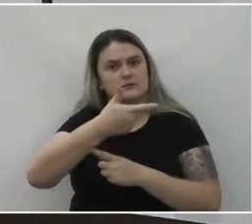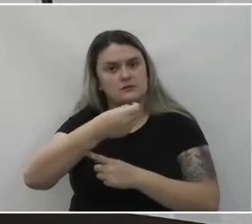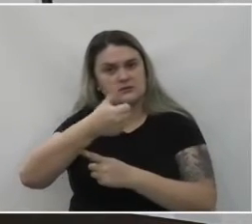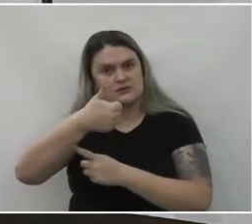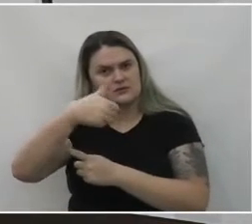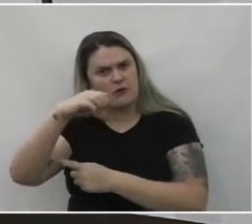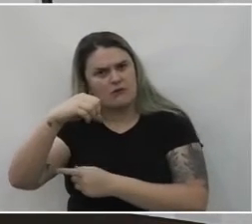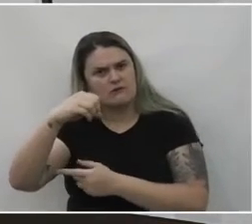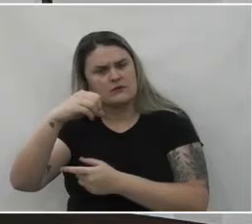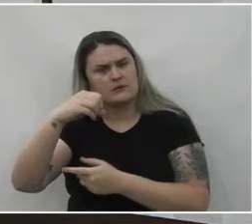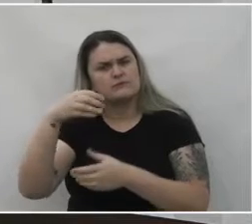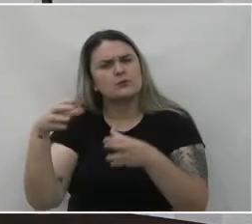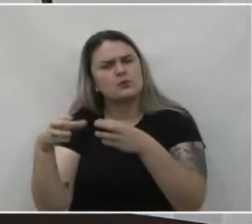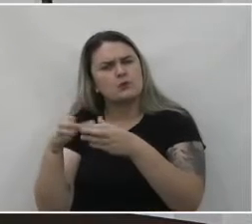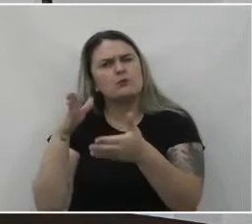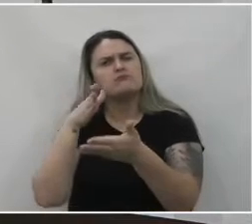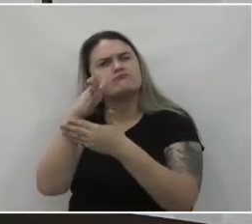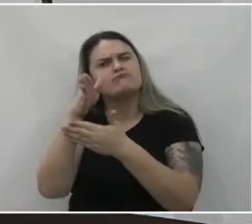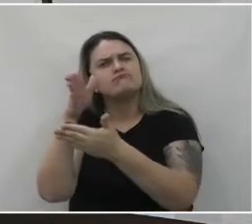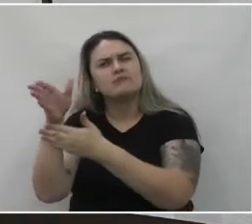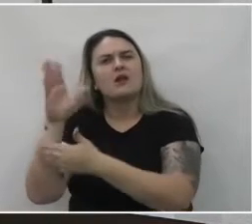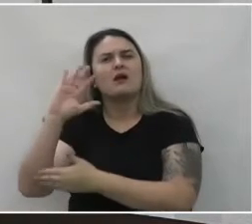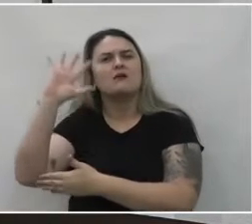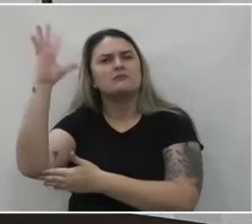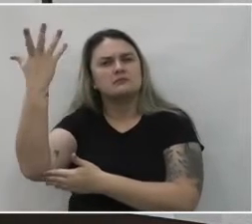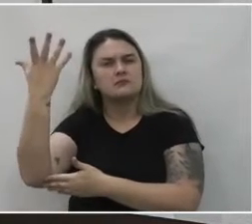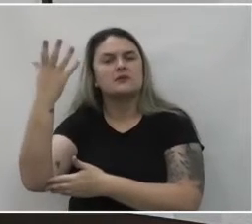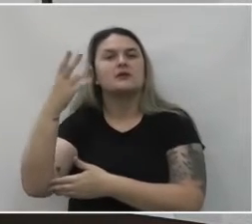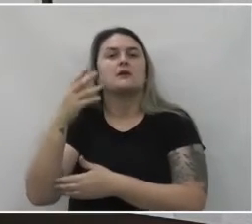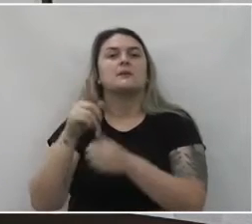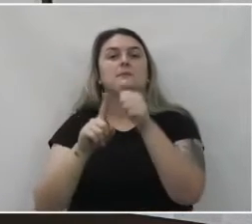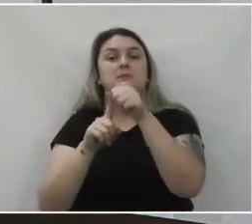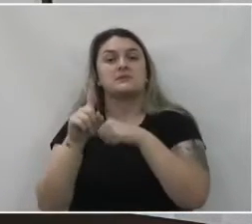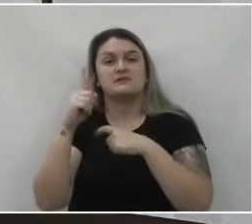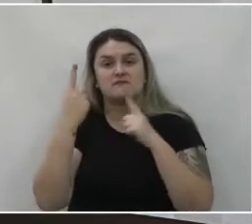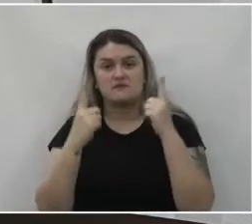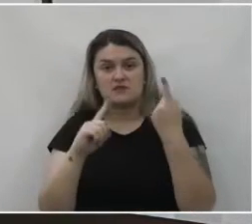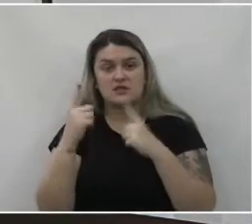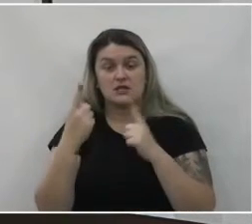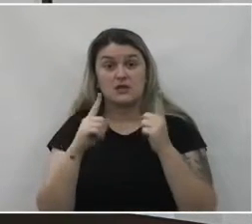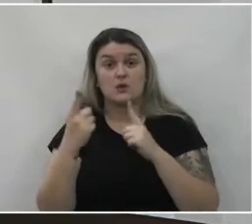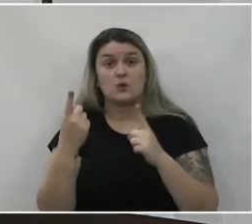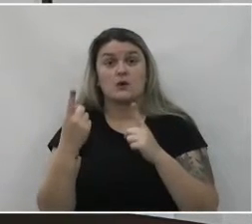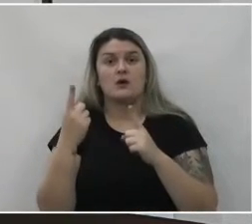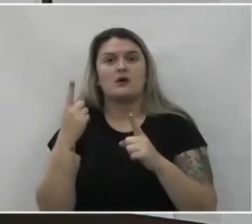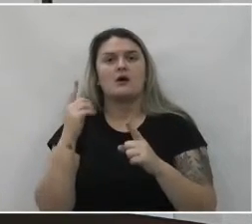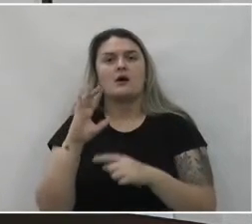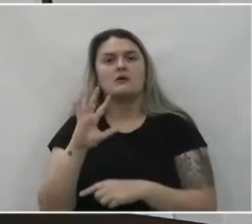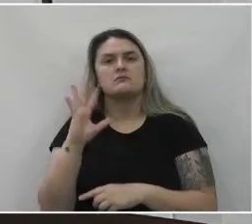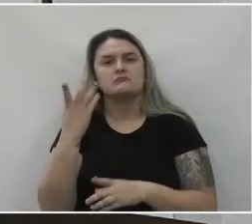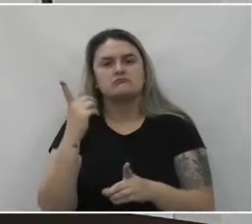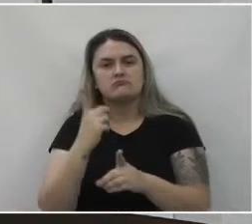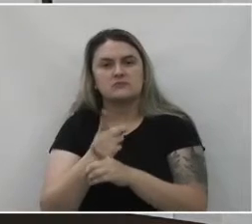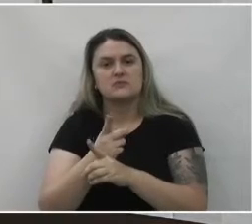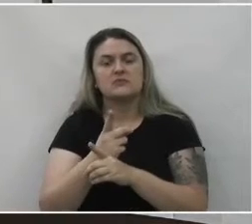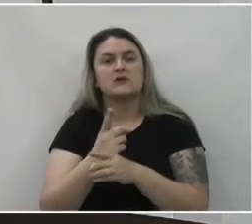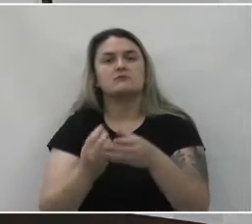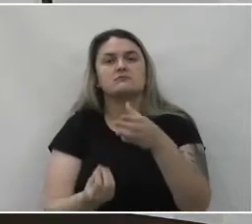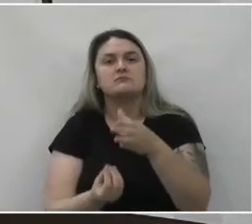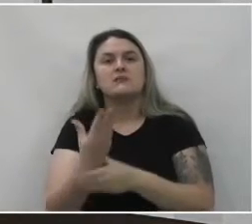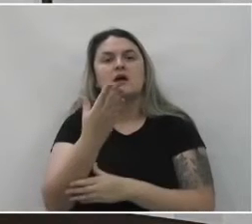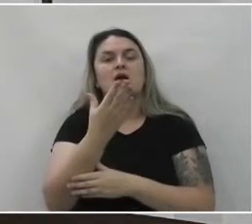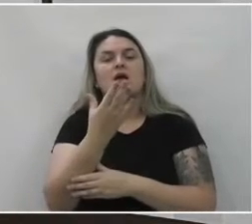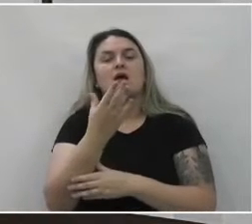o grupo começou a participar de diversos eventos. Em fevereiro, o encontro recreativo aconteceu na Associação da Copel.